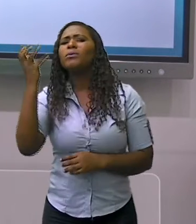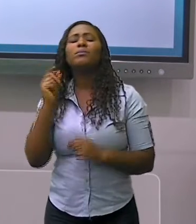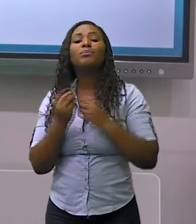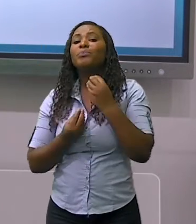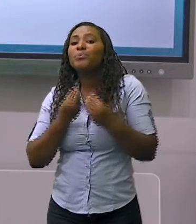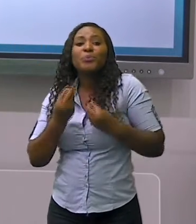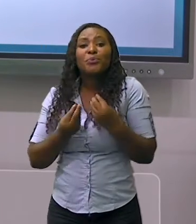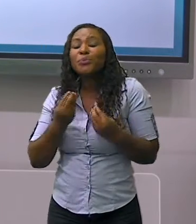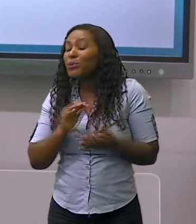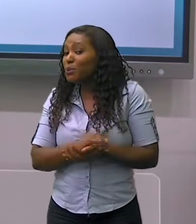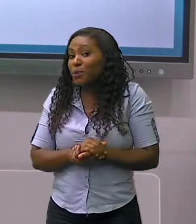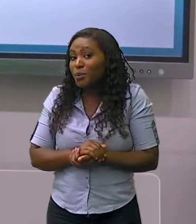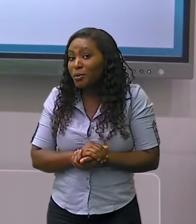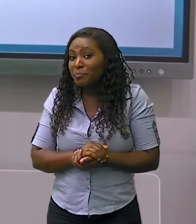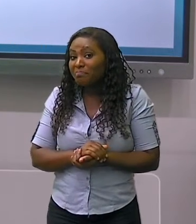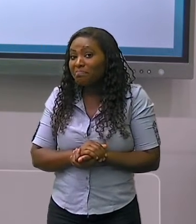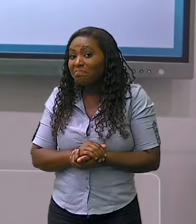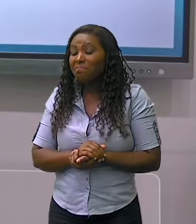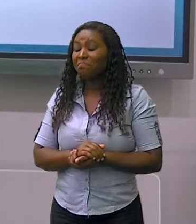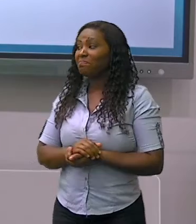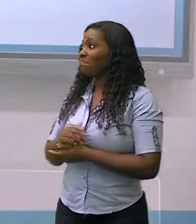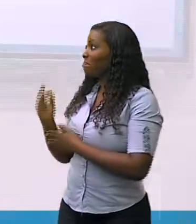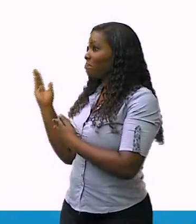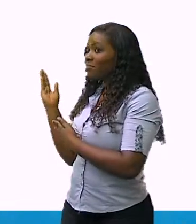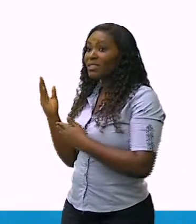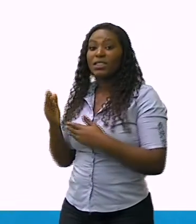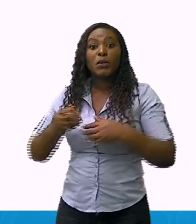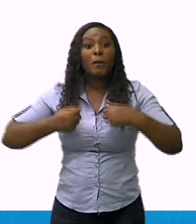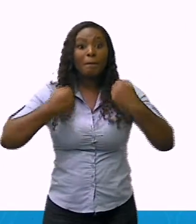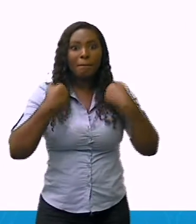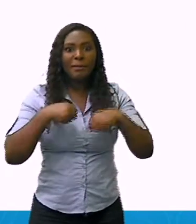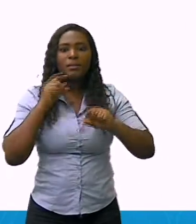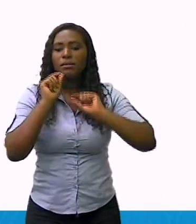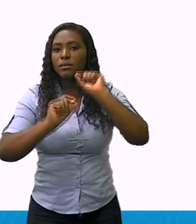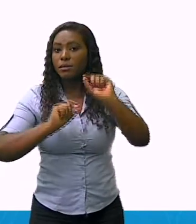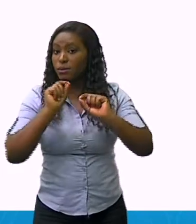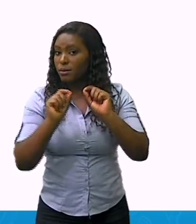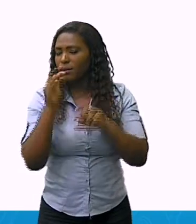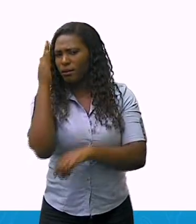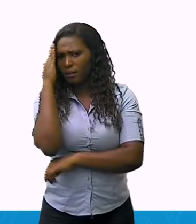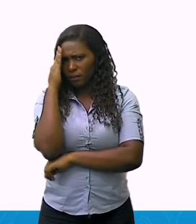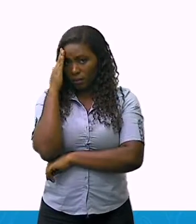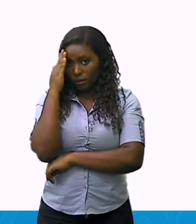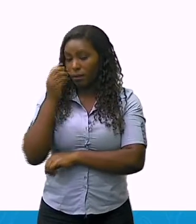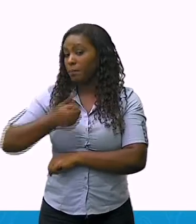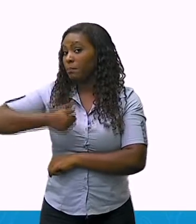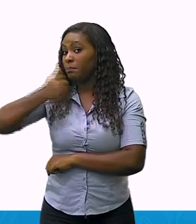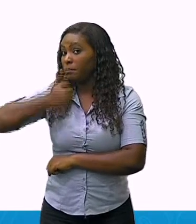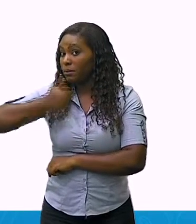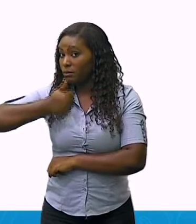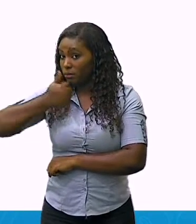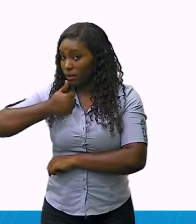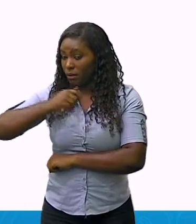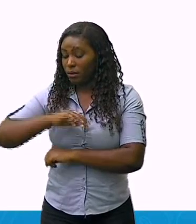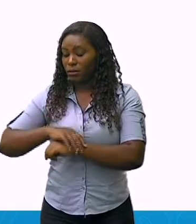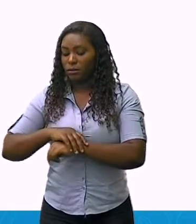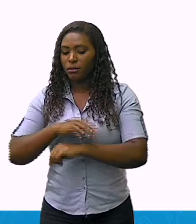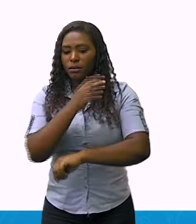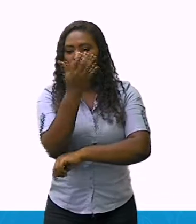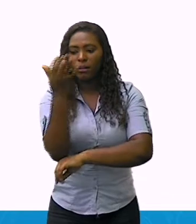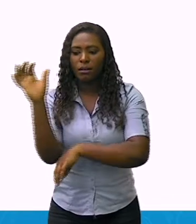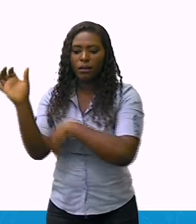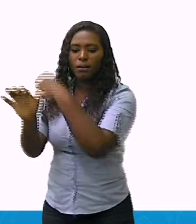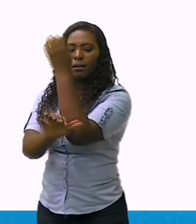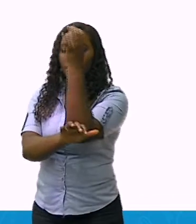construção de uma paisagem? É necessário compreender que a paisagem, ela é um resultado